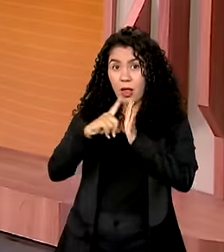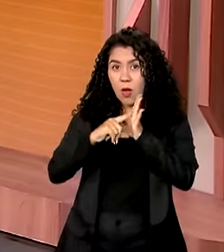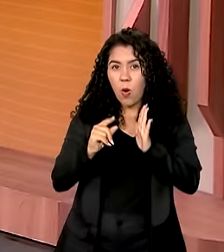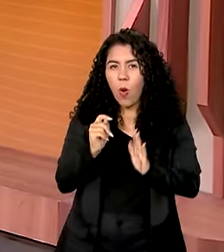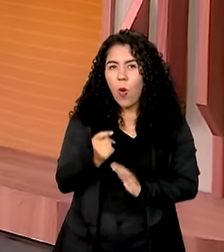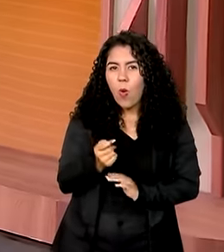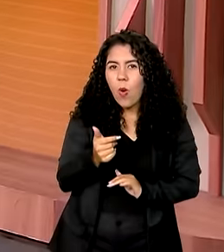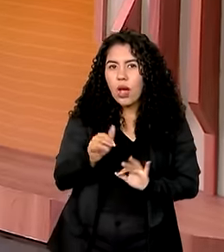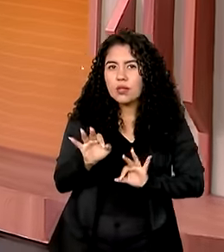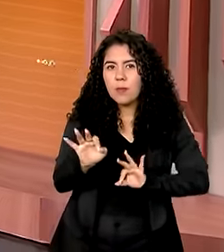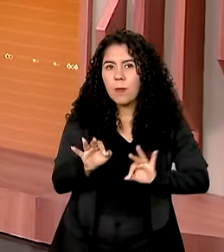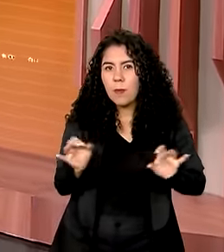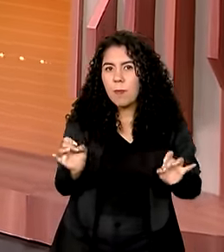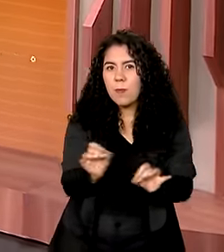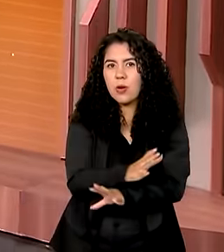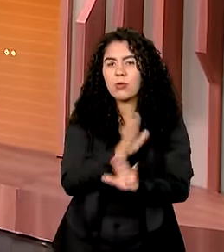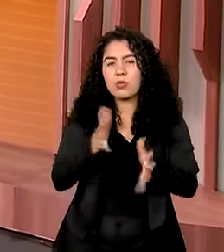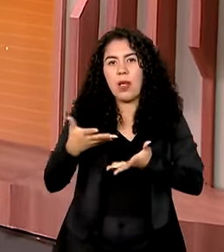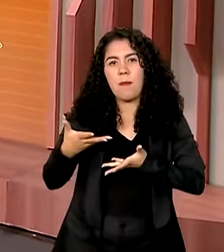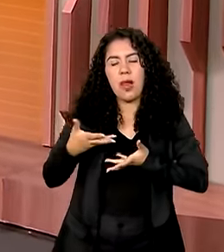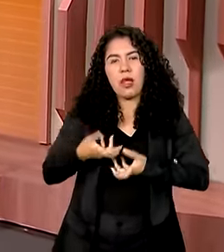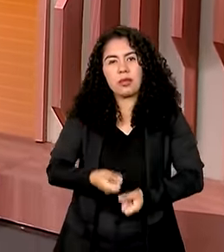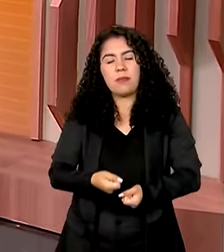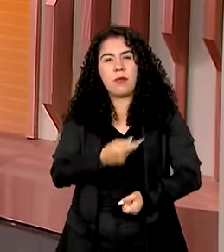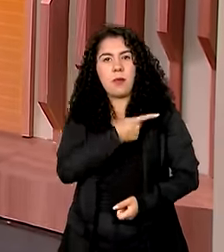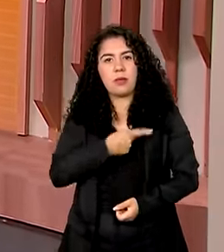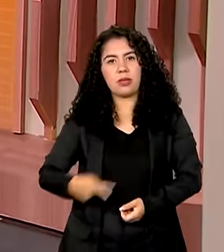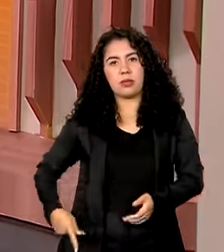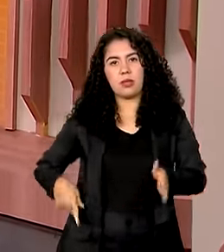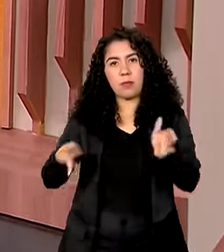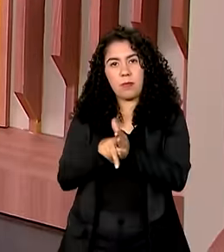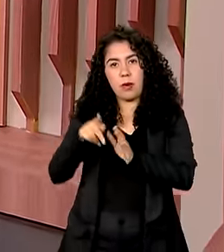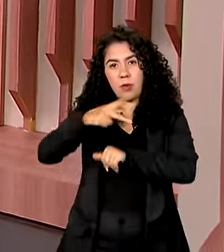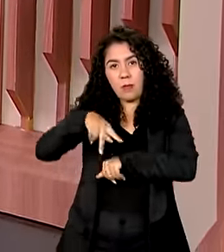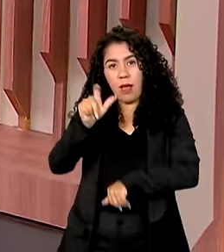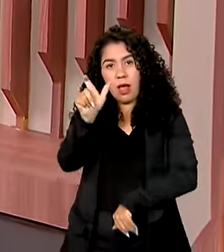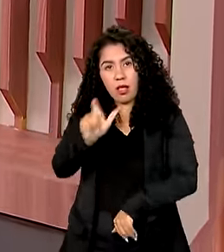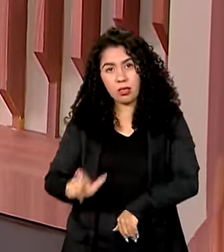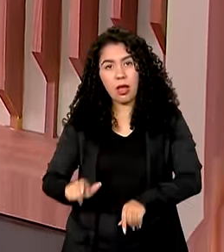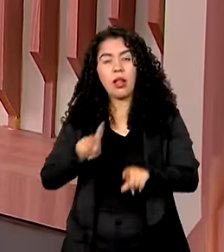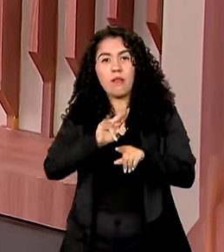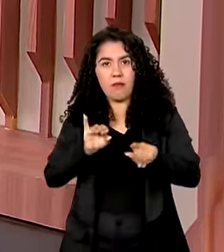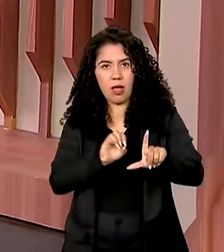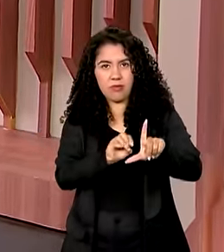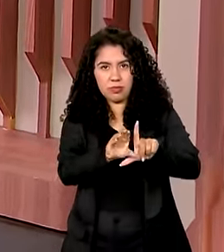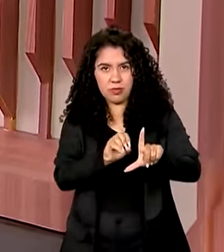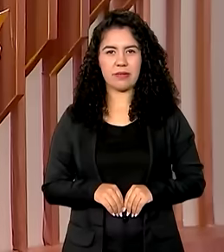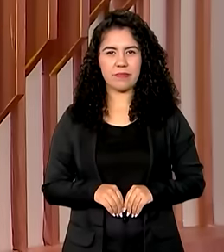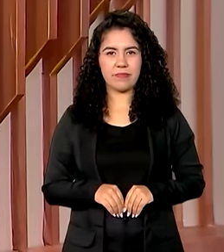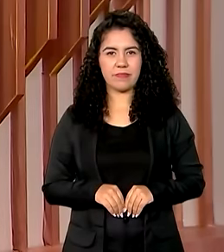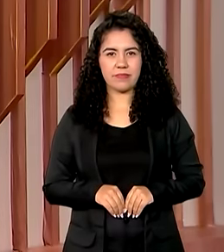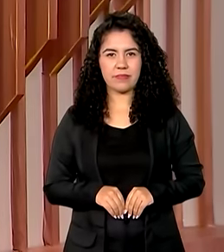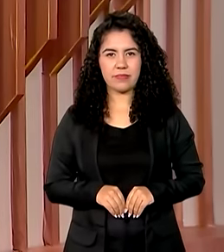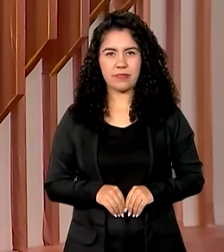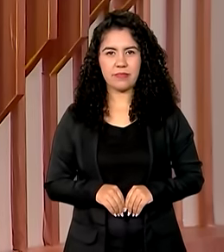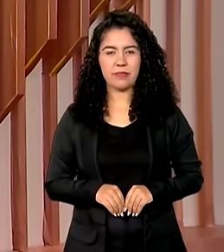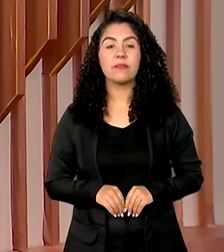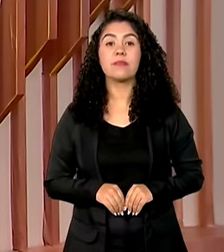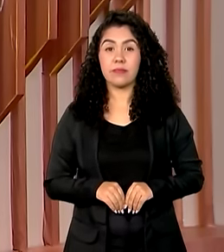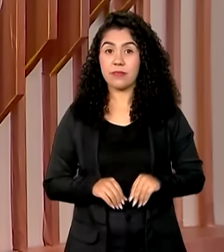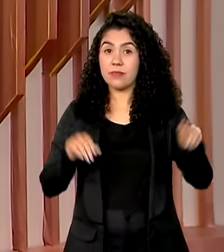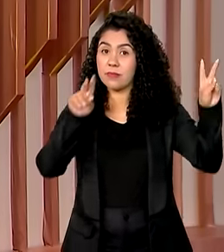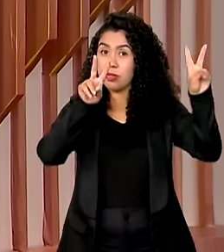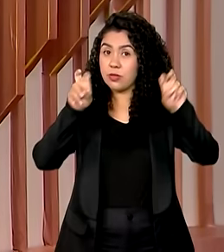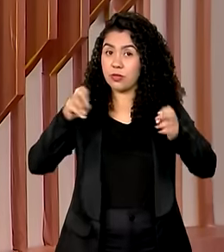já quase pronto para receber o presidente italiano, Sérgio Mattarella, e vai ter transmissão ao vivo aqui pelo Canal GOV, viu? Uma